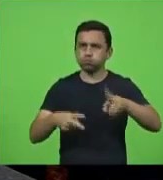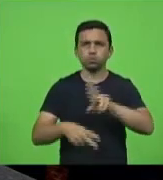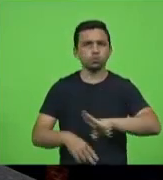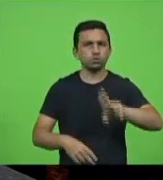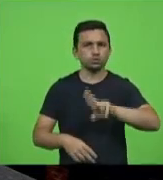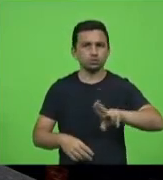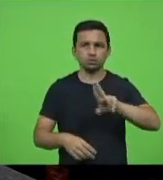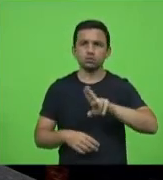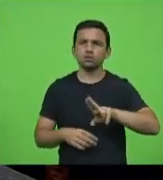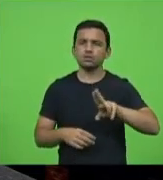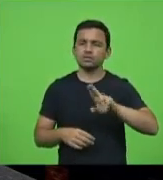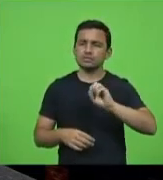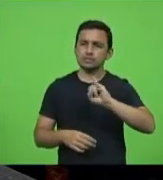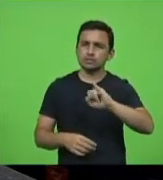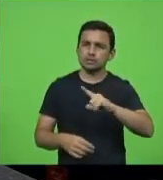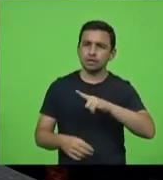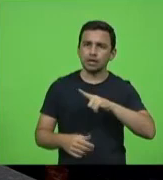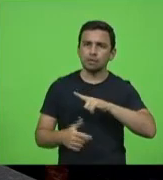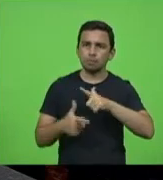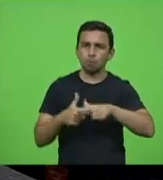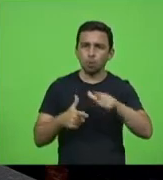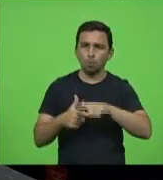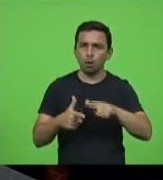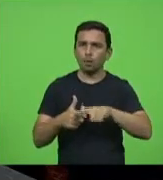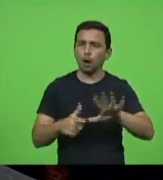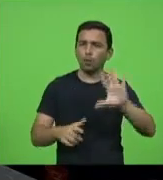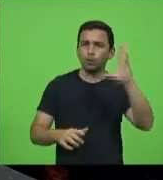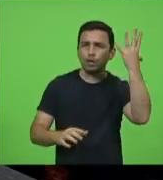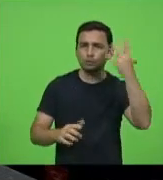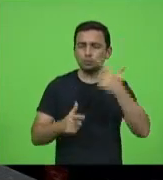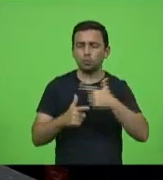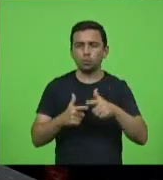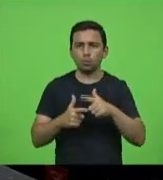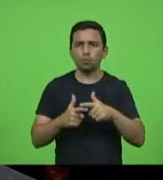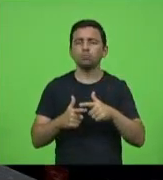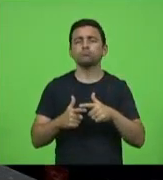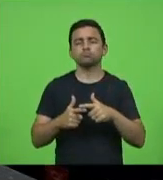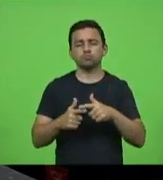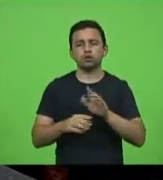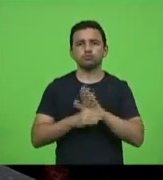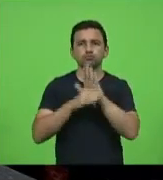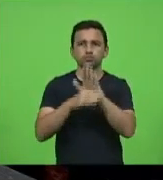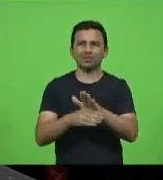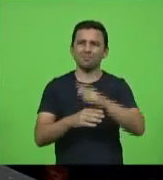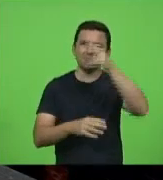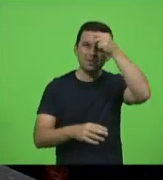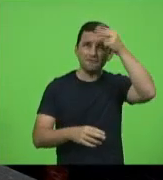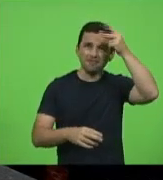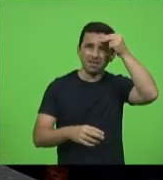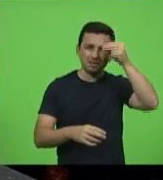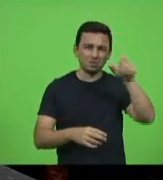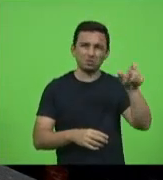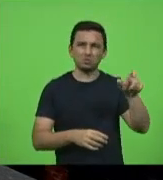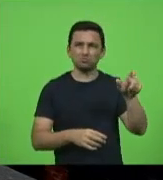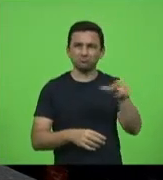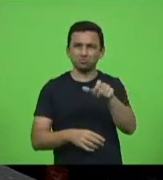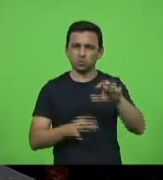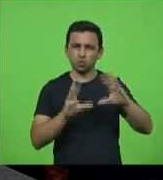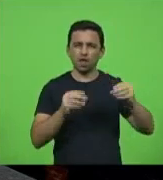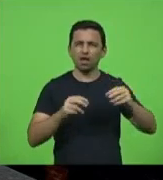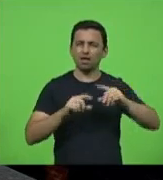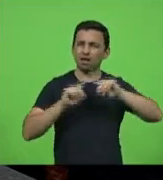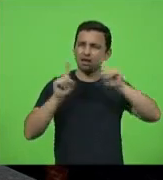quando tivermos essas situações de calamidade porque prefeitos hoje sempre reclamam muito que os recursos de uma